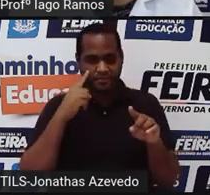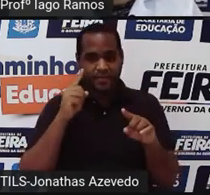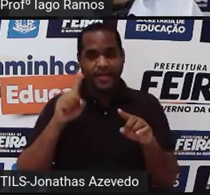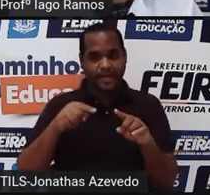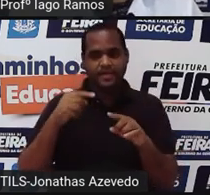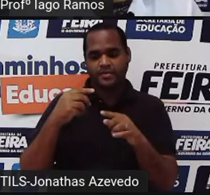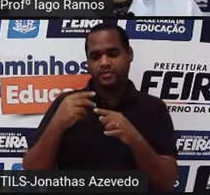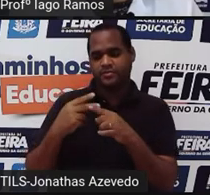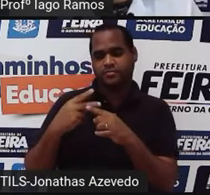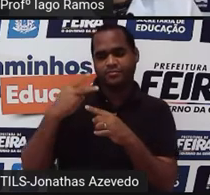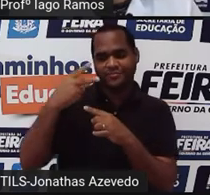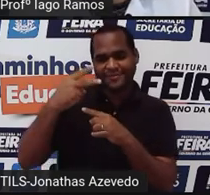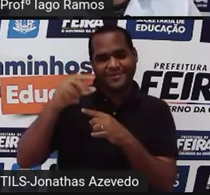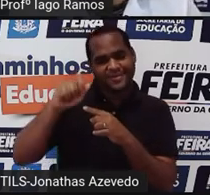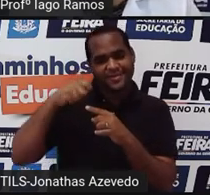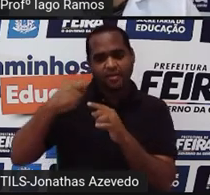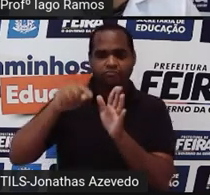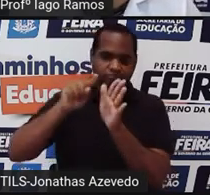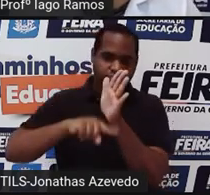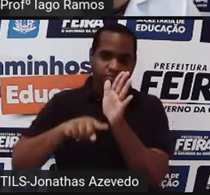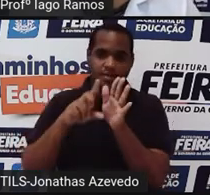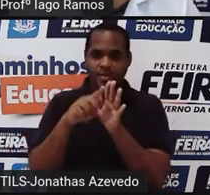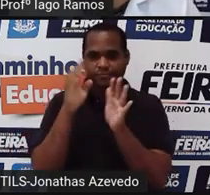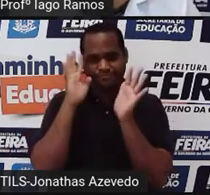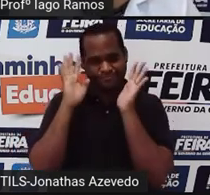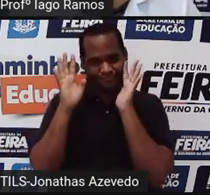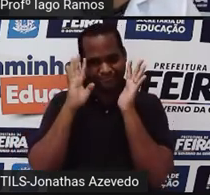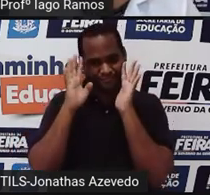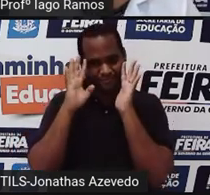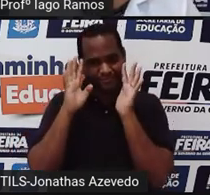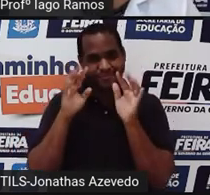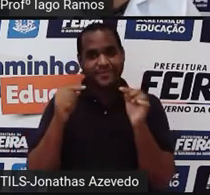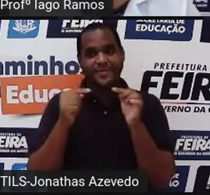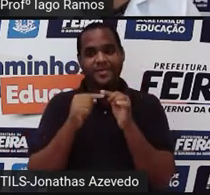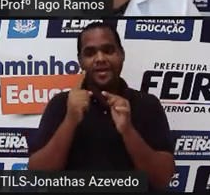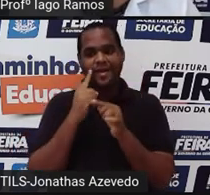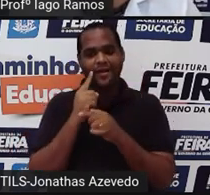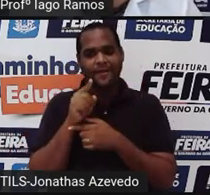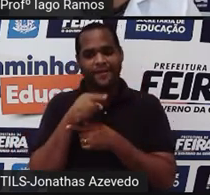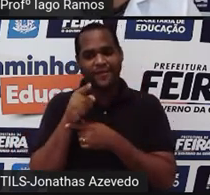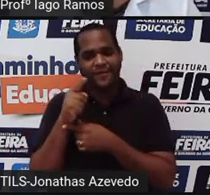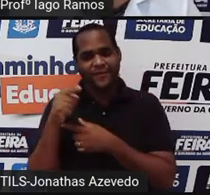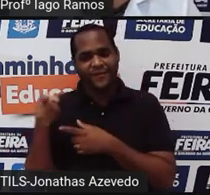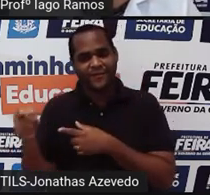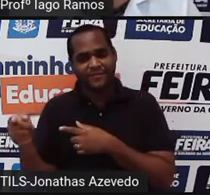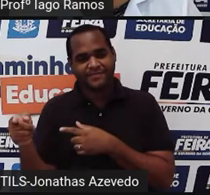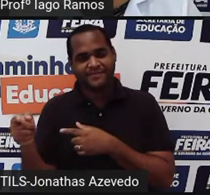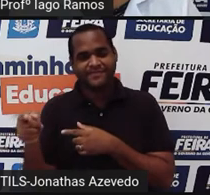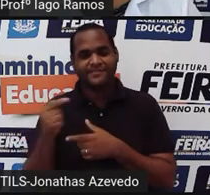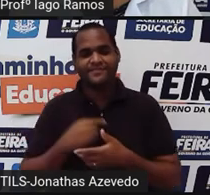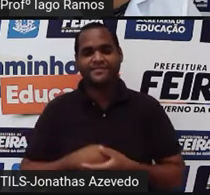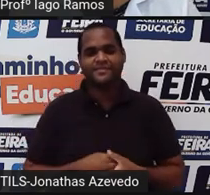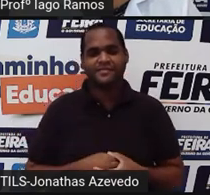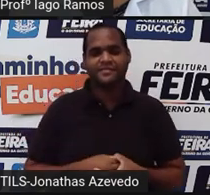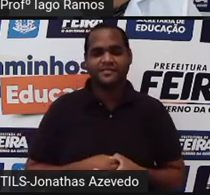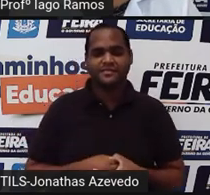negativo, a gente vai usar esse raciocíniozinho aqui. Olha só, vou dar só um avanço aqui.